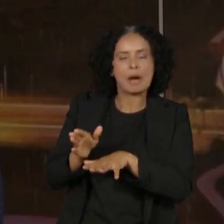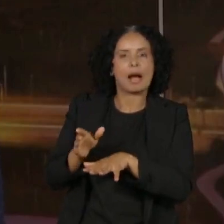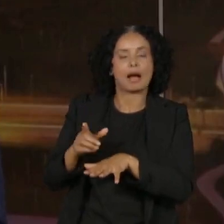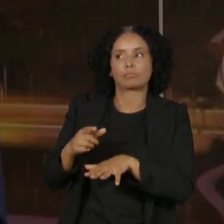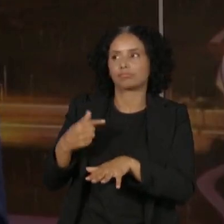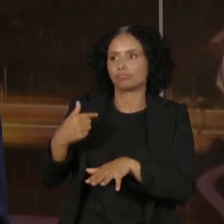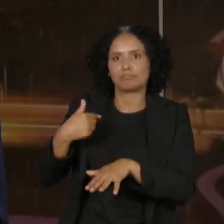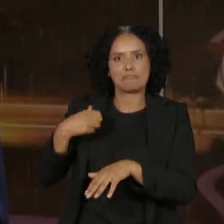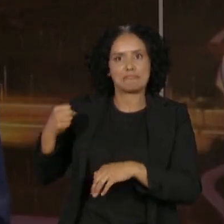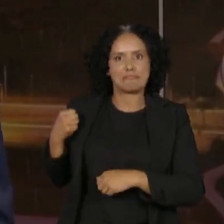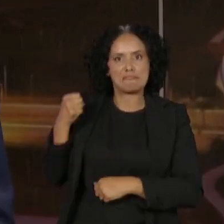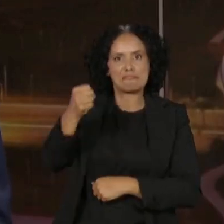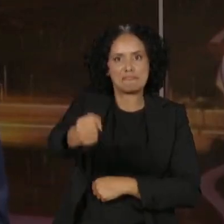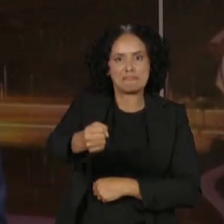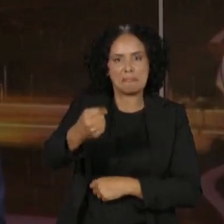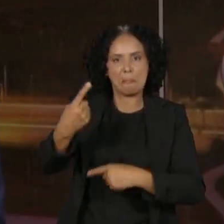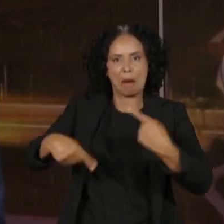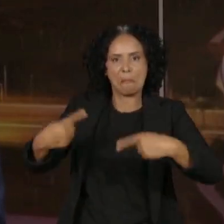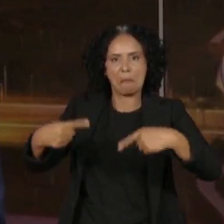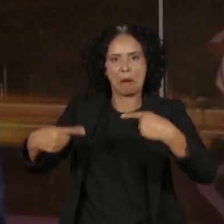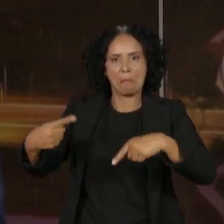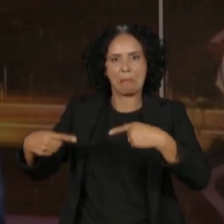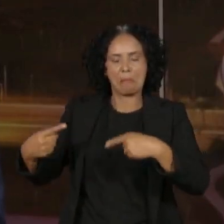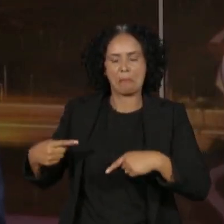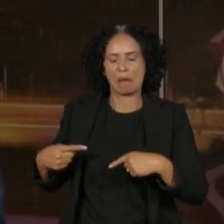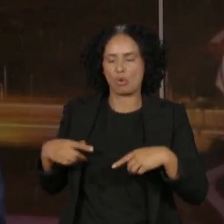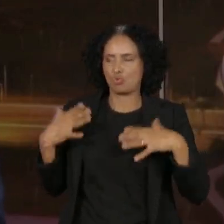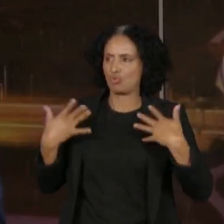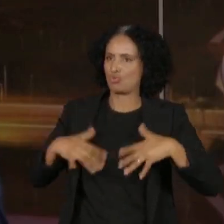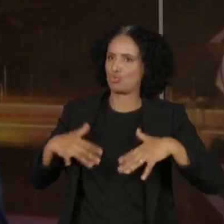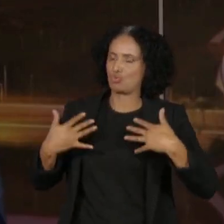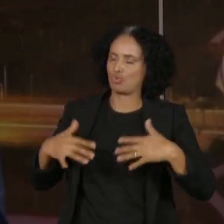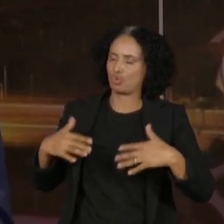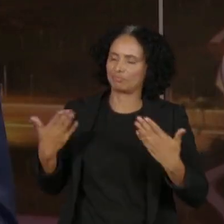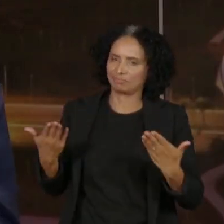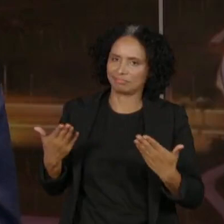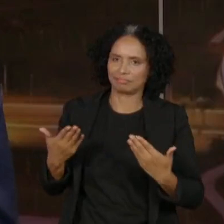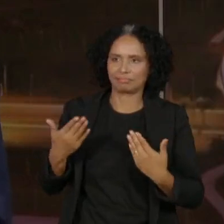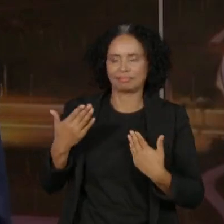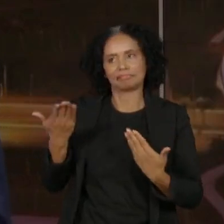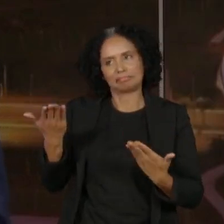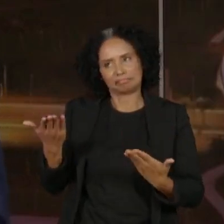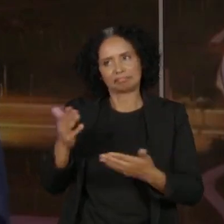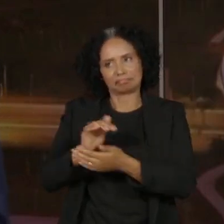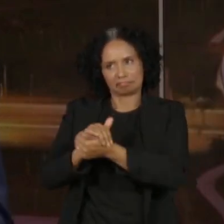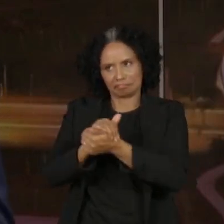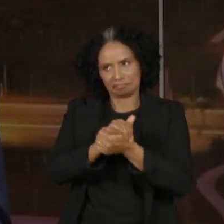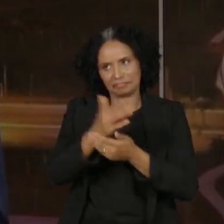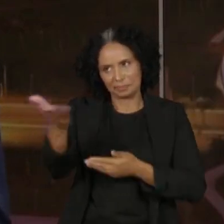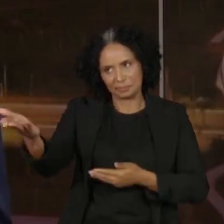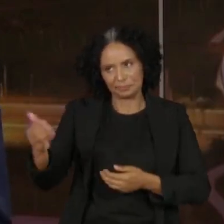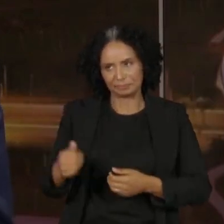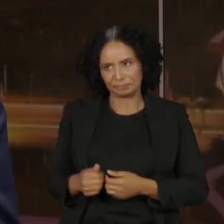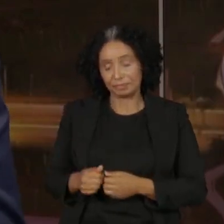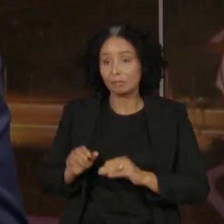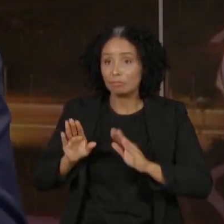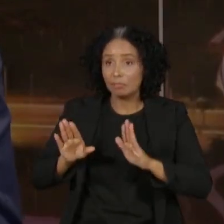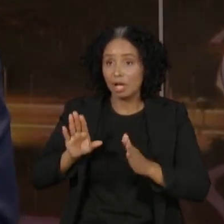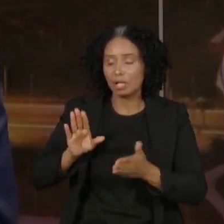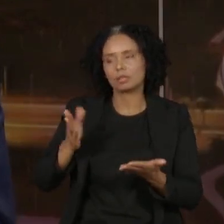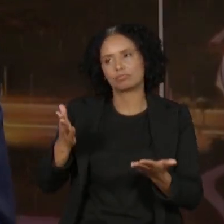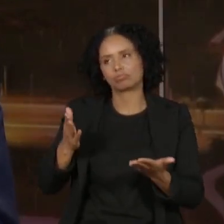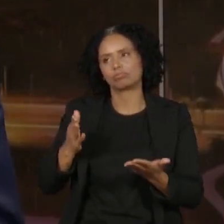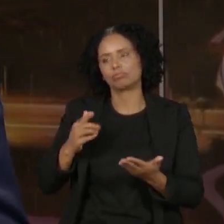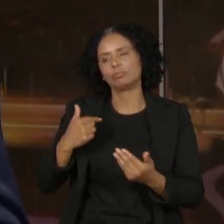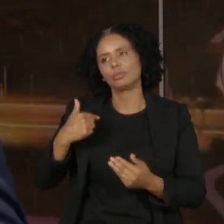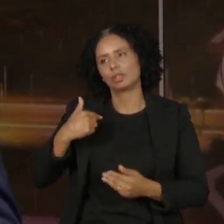política estrito senso. Mas eu entendo que uma decisão tomada pela